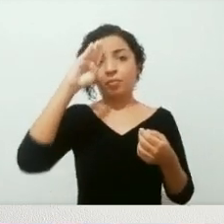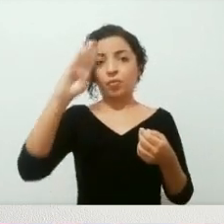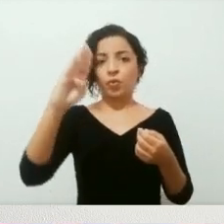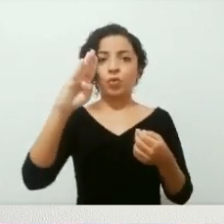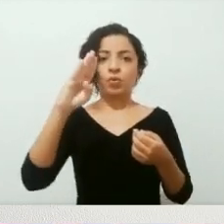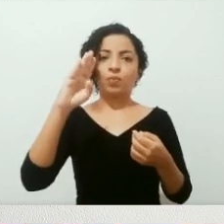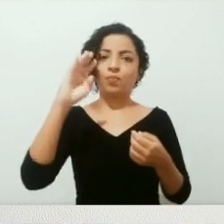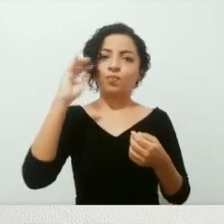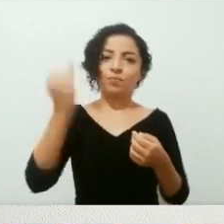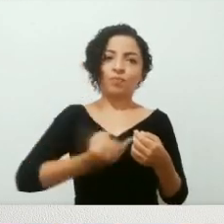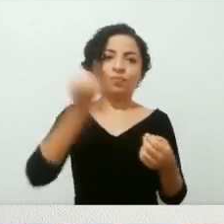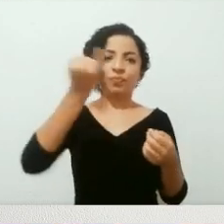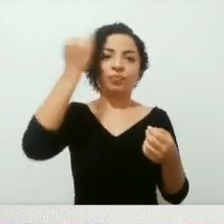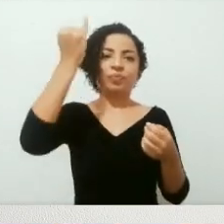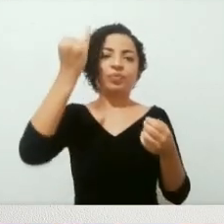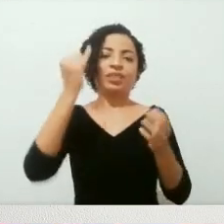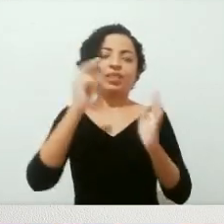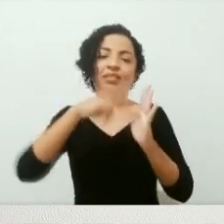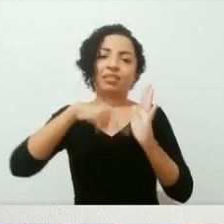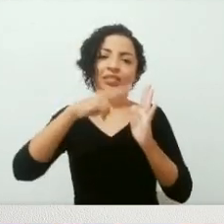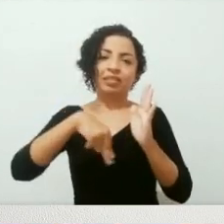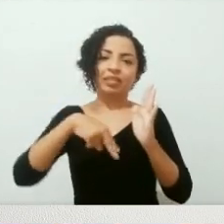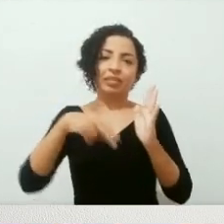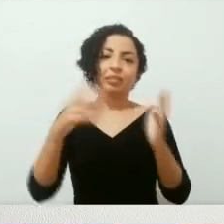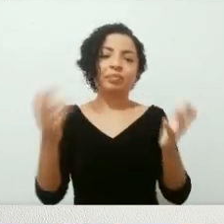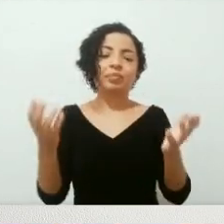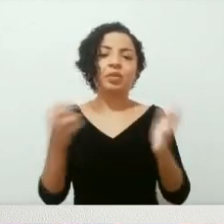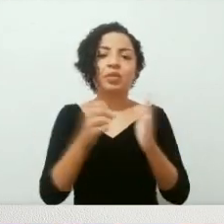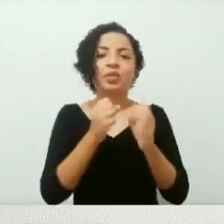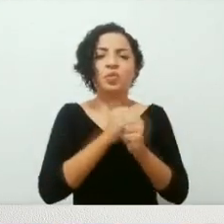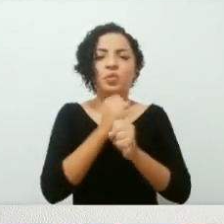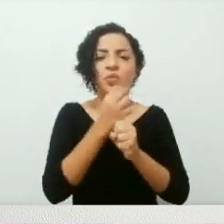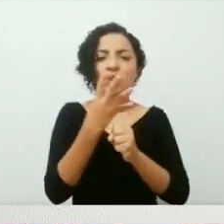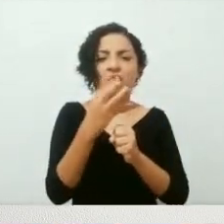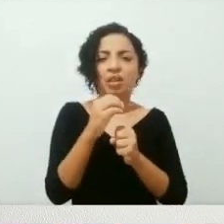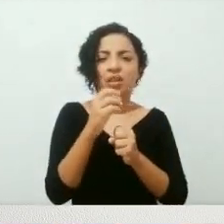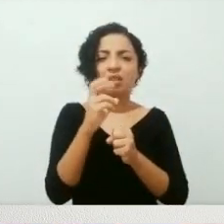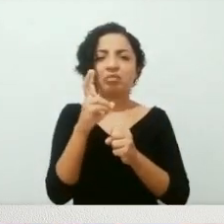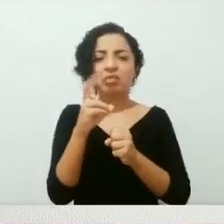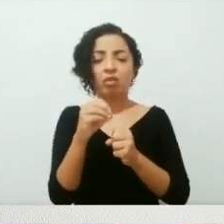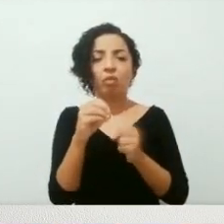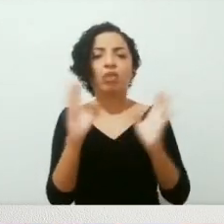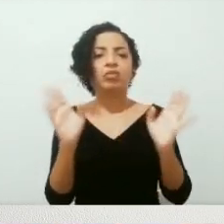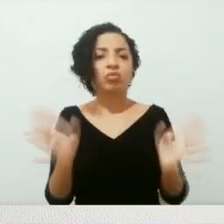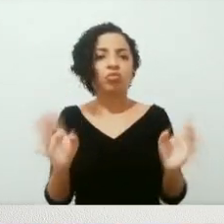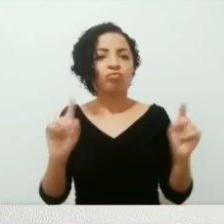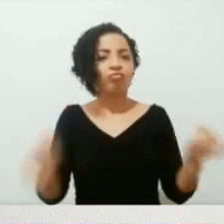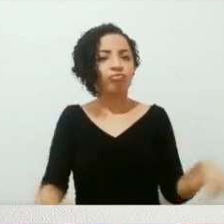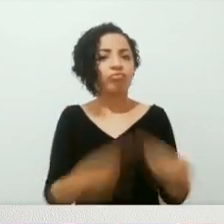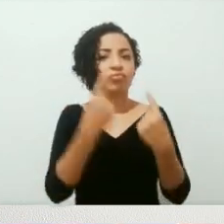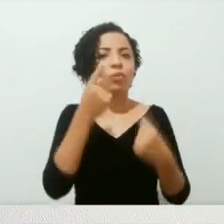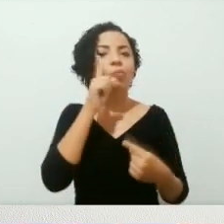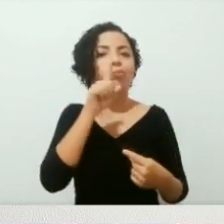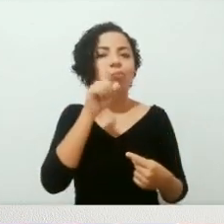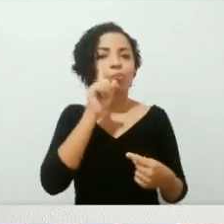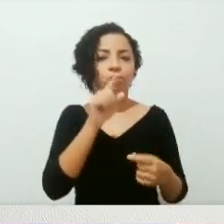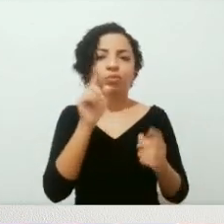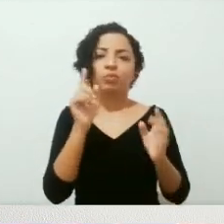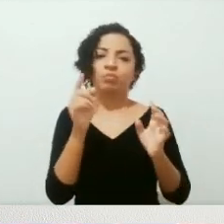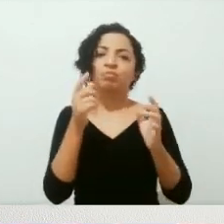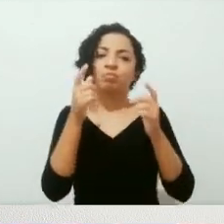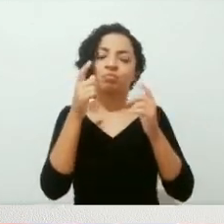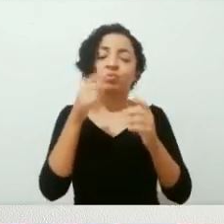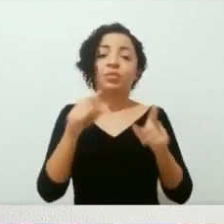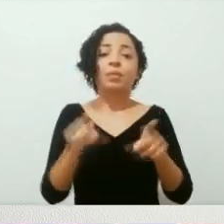literatura dos Estados Unidos, a literatura contemporânea dos últimos 30, 40 anos, mas vale também pelo resgate da Sandra Cisneiros aqui no Brasil.